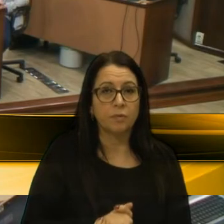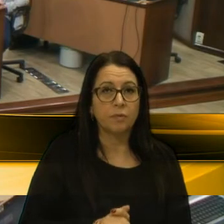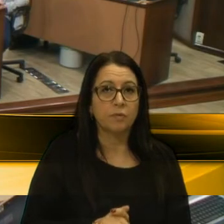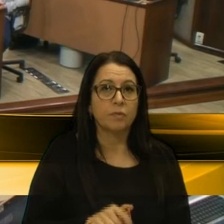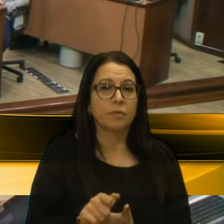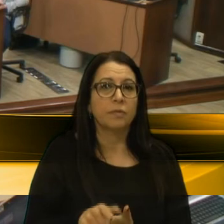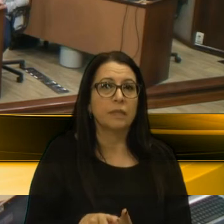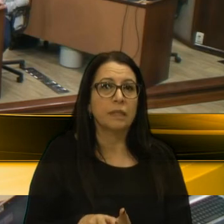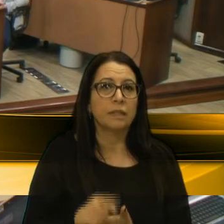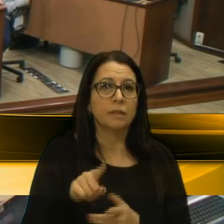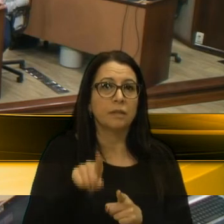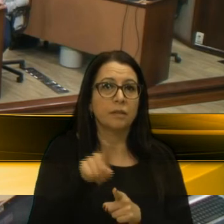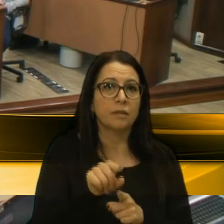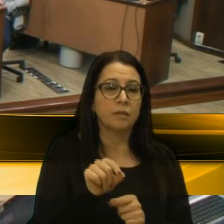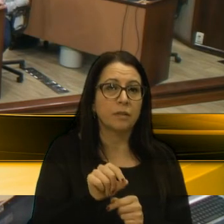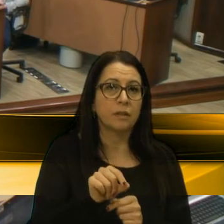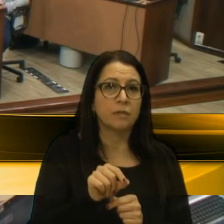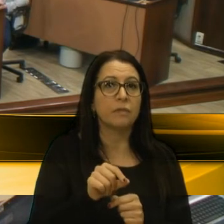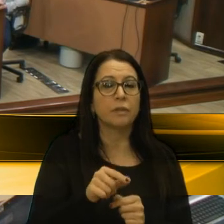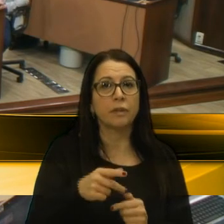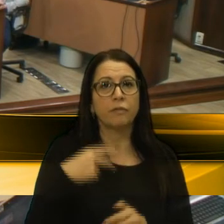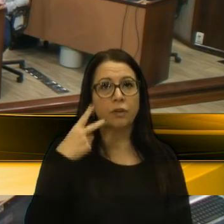Pois não, vereador Gustavo.